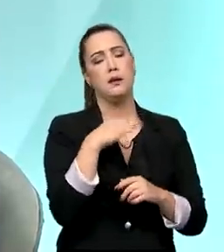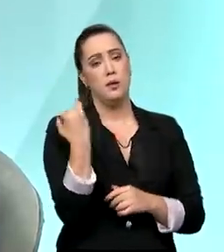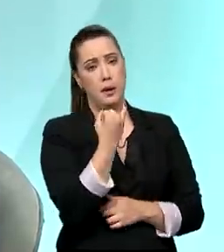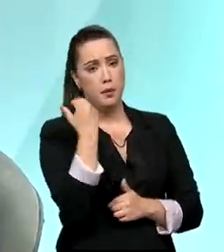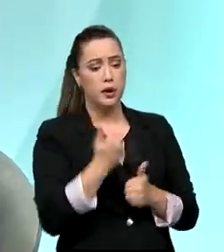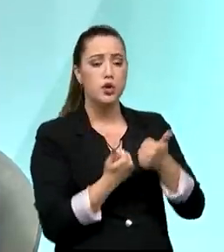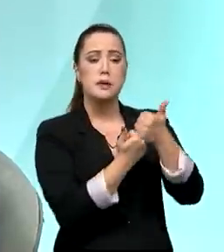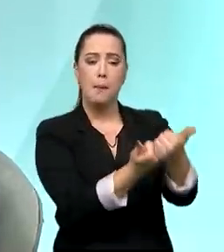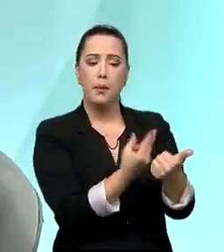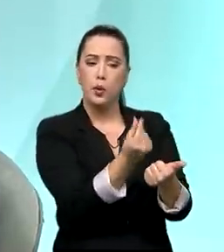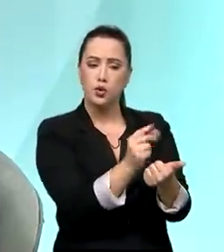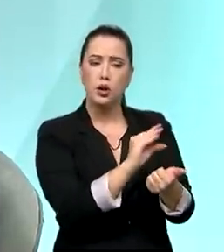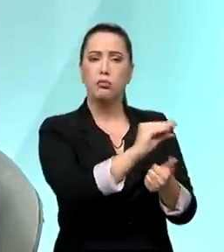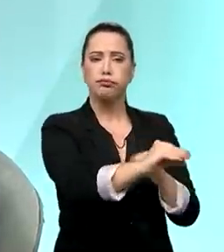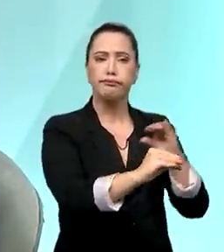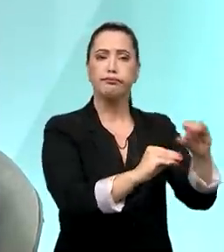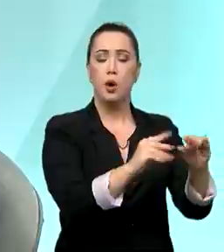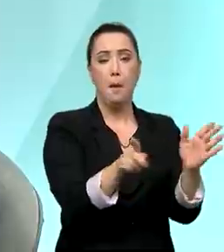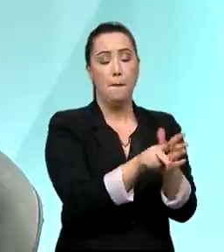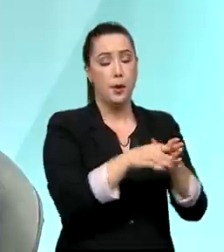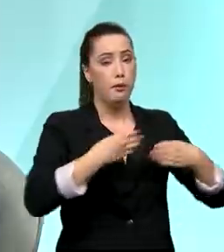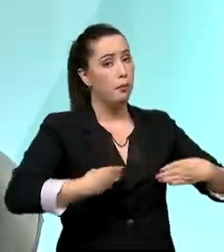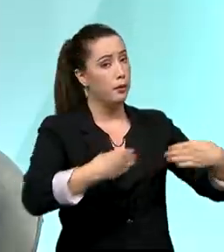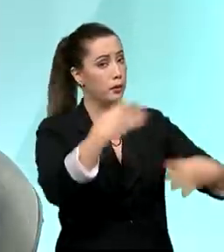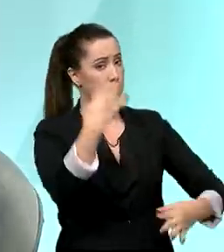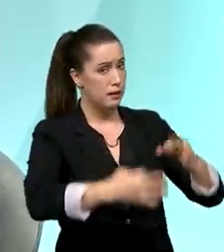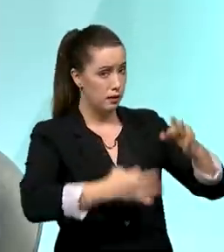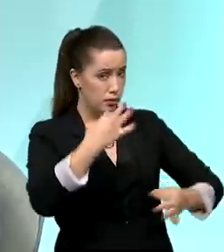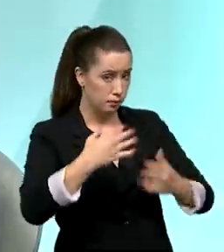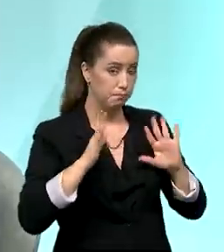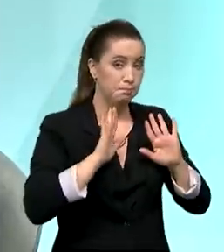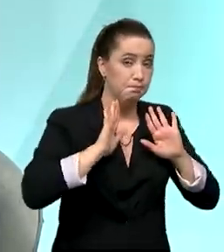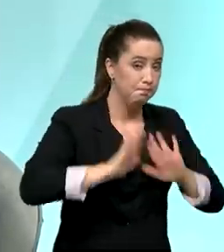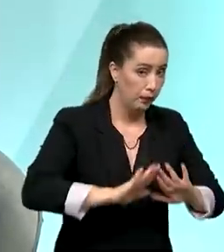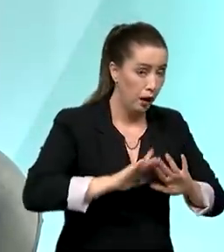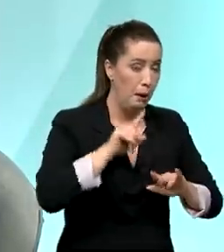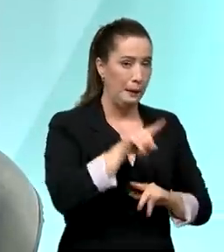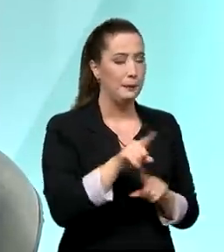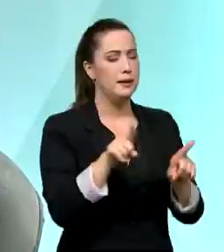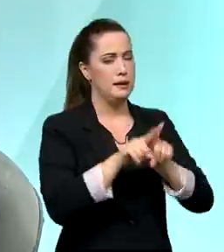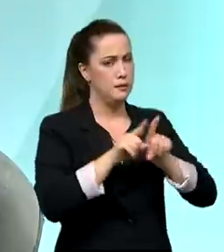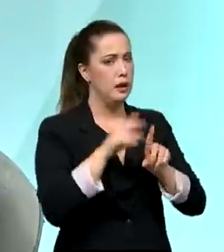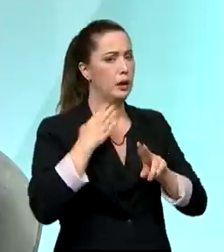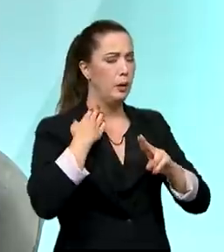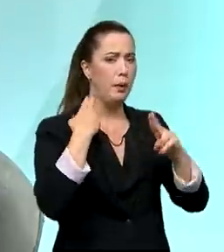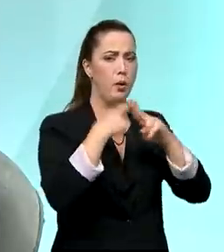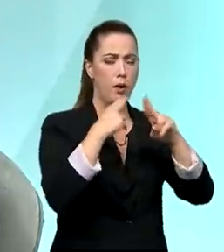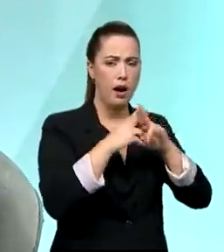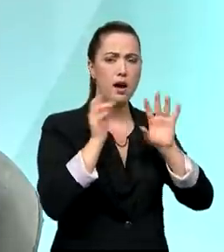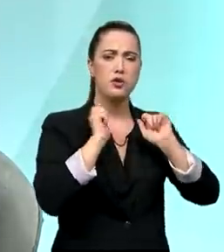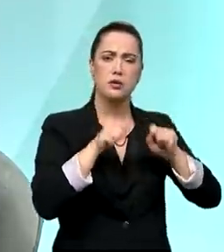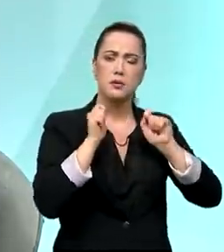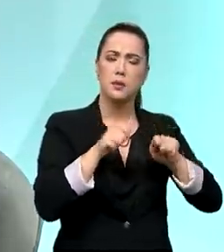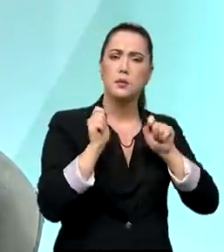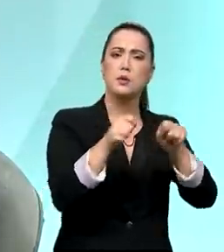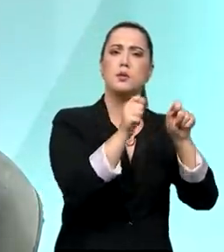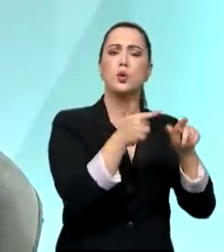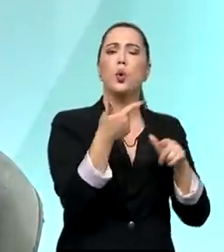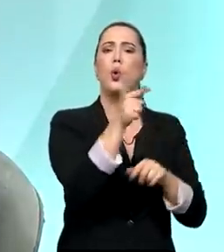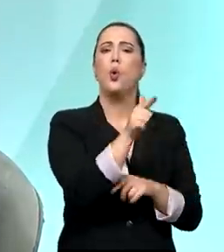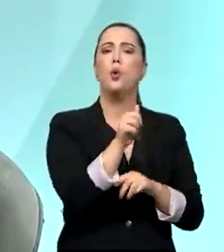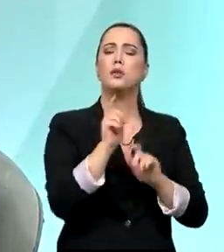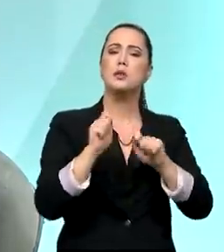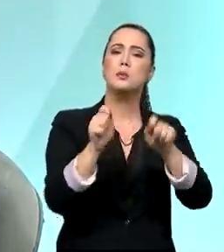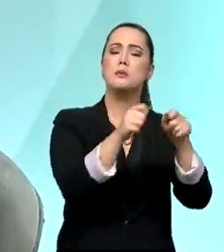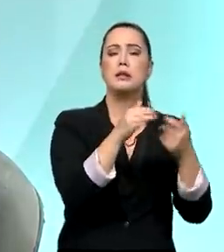vem de um fundo do Ministério da Justiça. Agora, além disso, a Caixa permitiu outros benefícios,